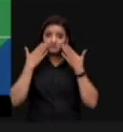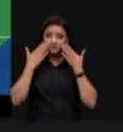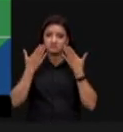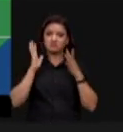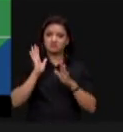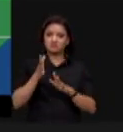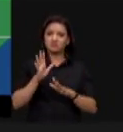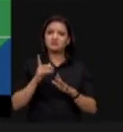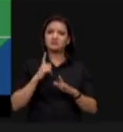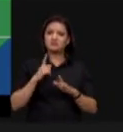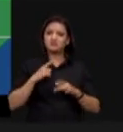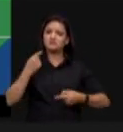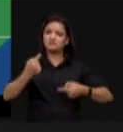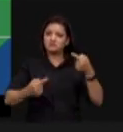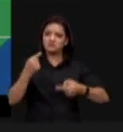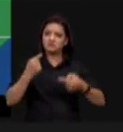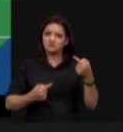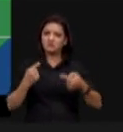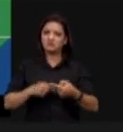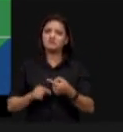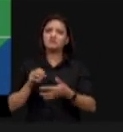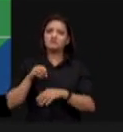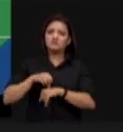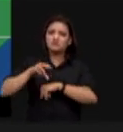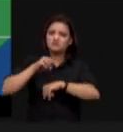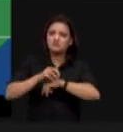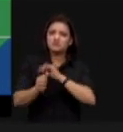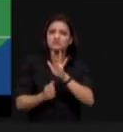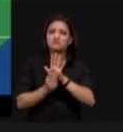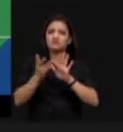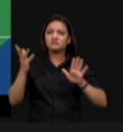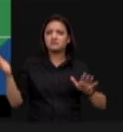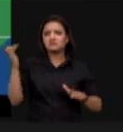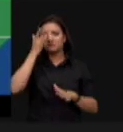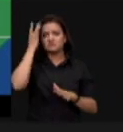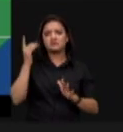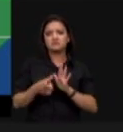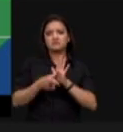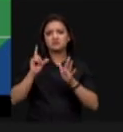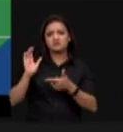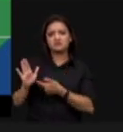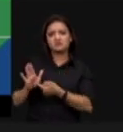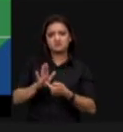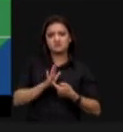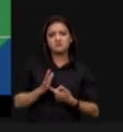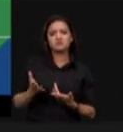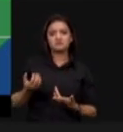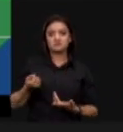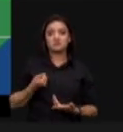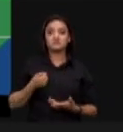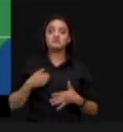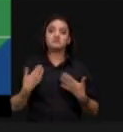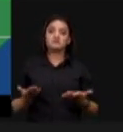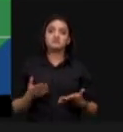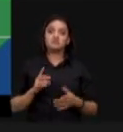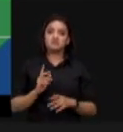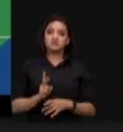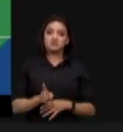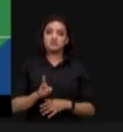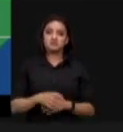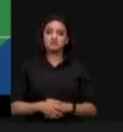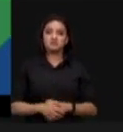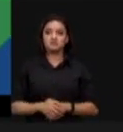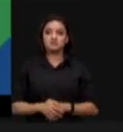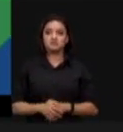muito debatidos e explanados por diversos das pessoas que antecederam autoridades no assunto gostaria de passar ao próximo